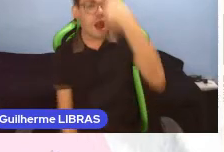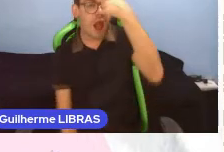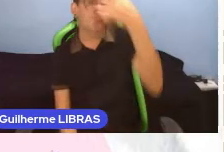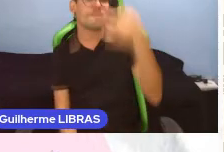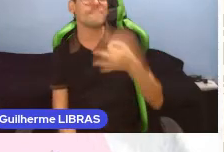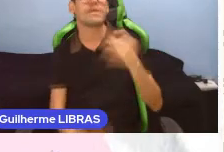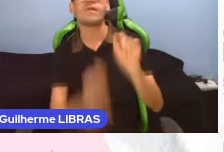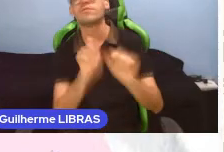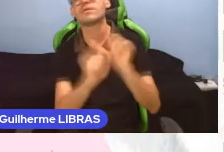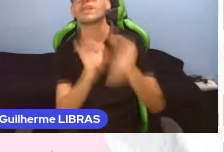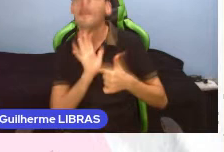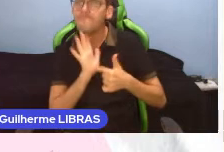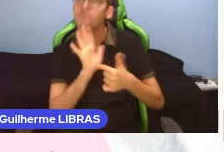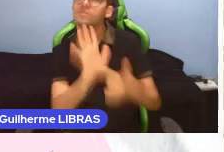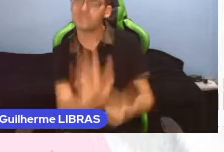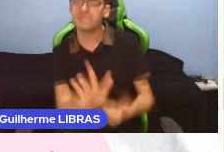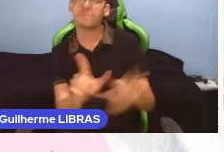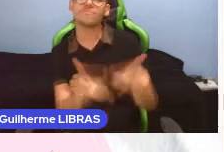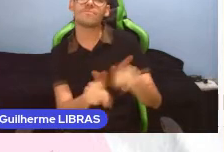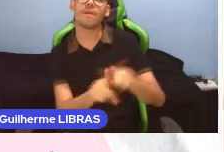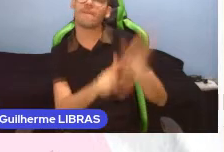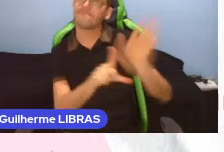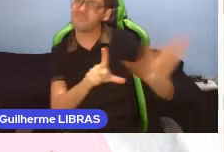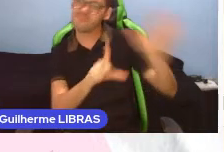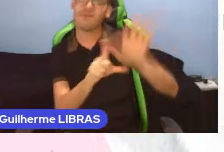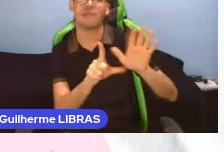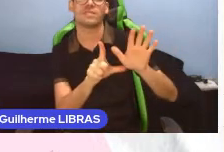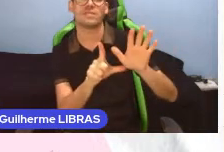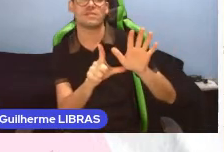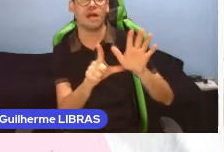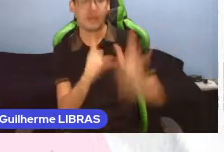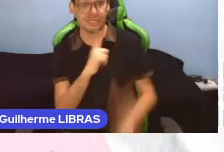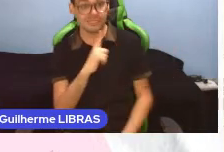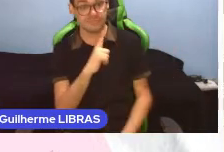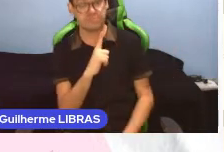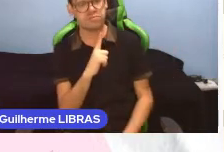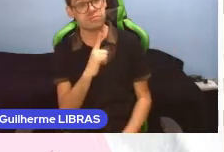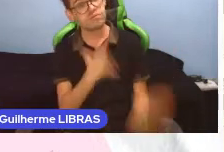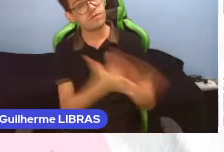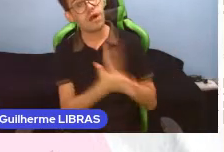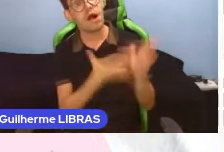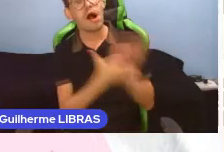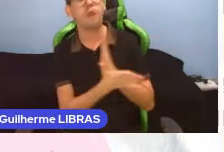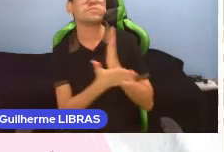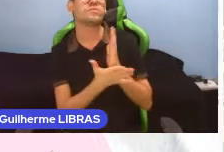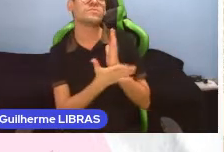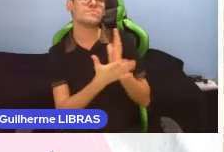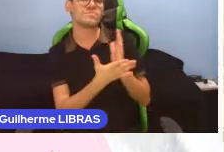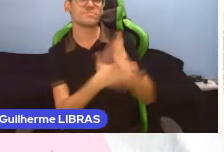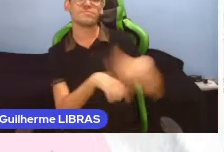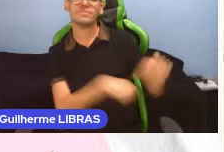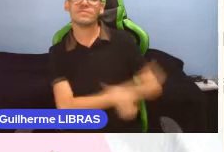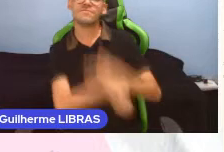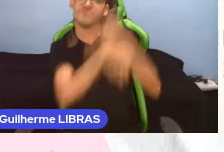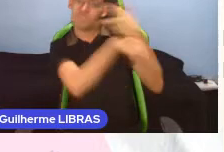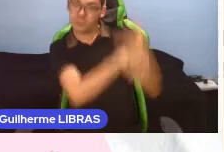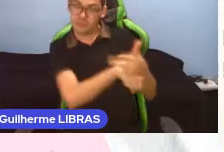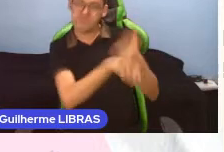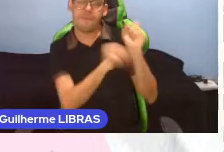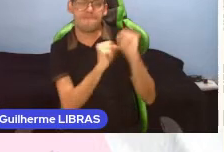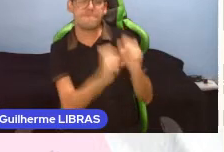audiovisuais ou imagens. Para os vídeos que produzirem, sugerimos que incluam áudios descritos